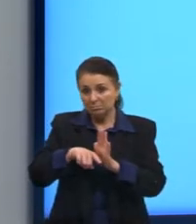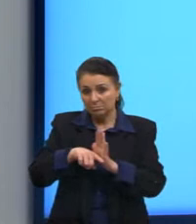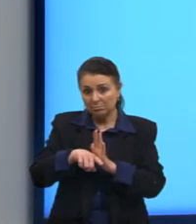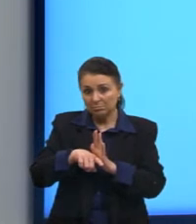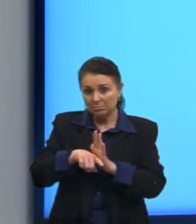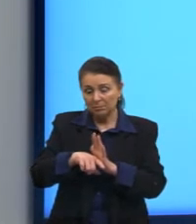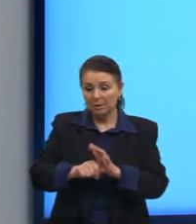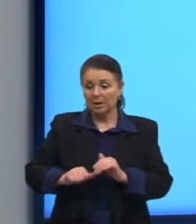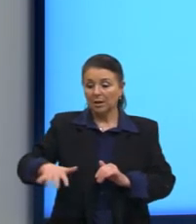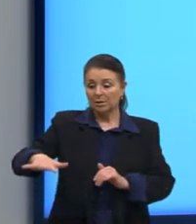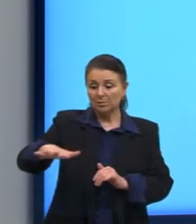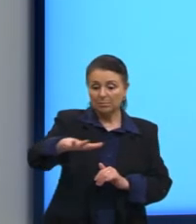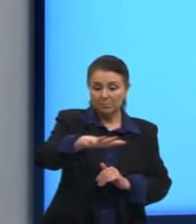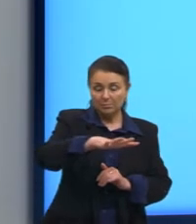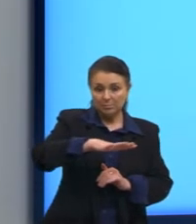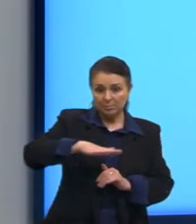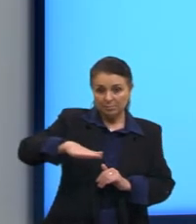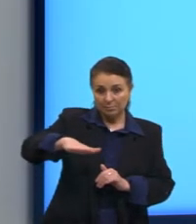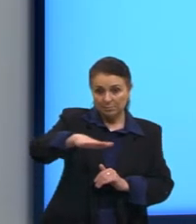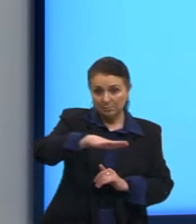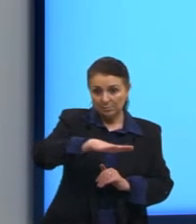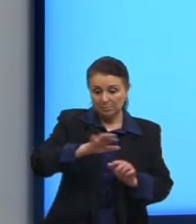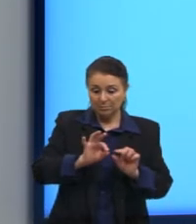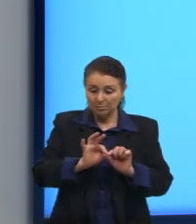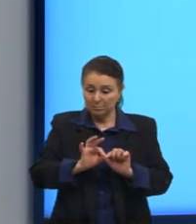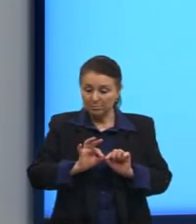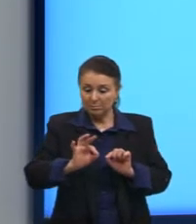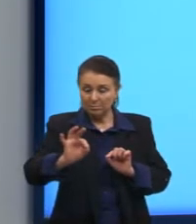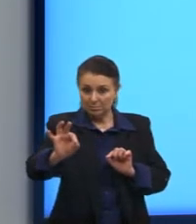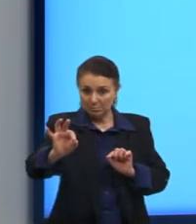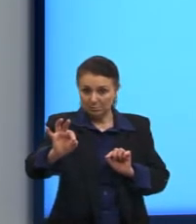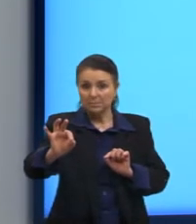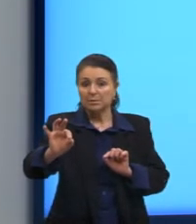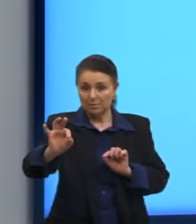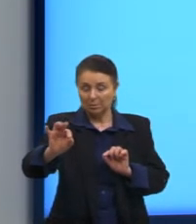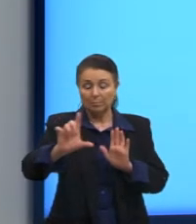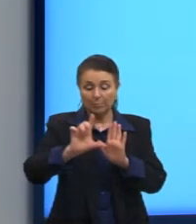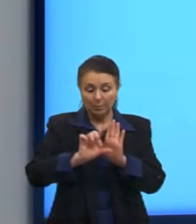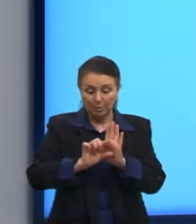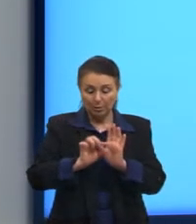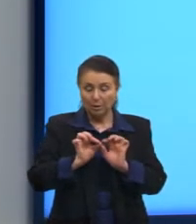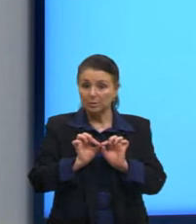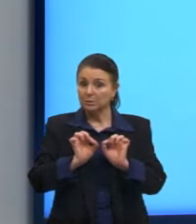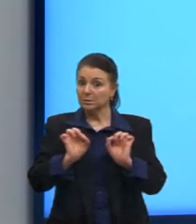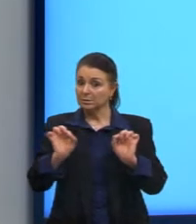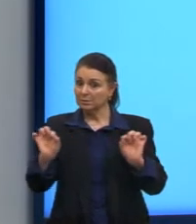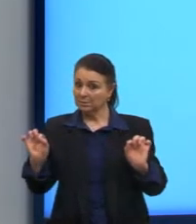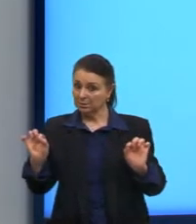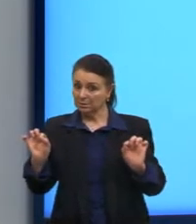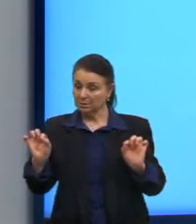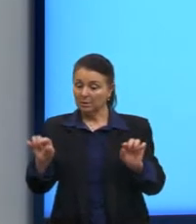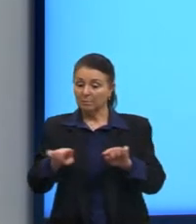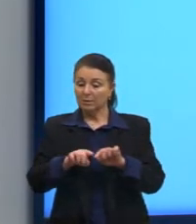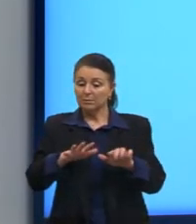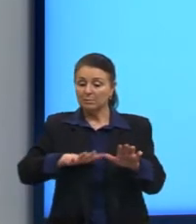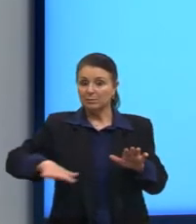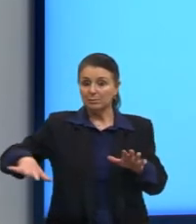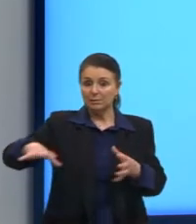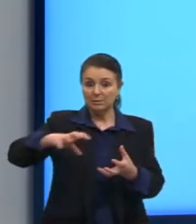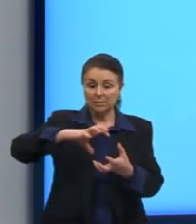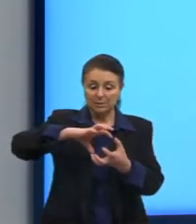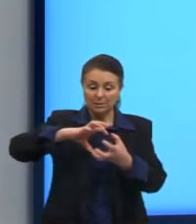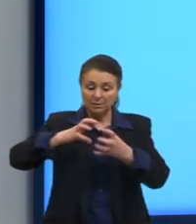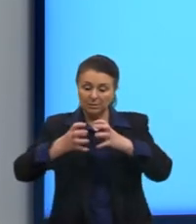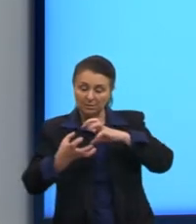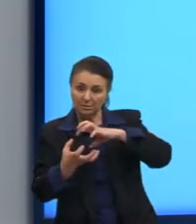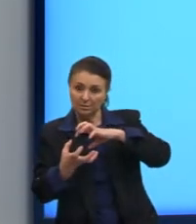superfícies planas, uma linha é, de fato, a menor distância, mas para superfícies esféricas, assim